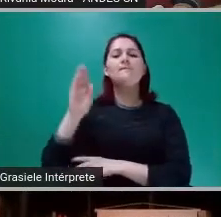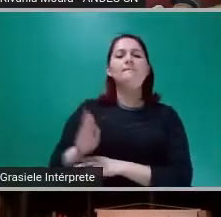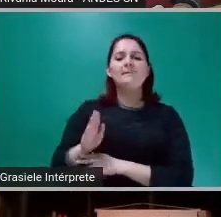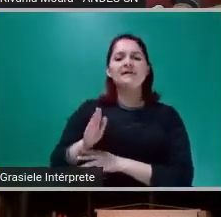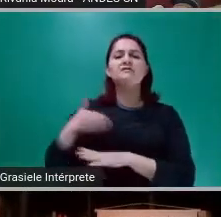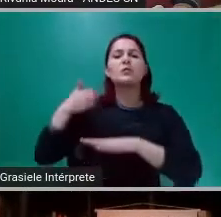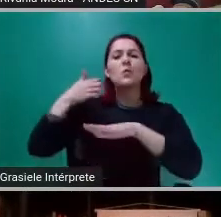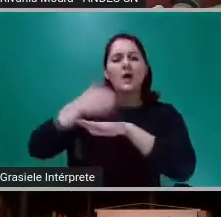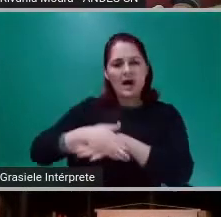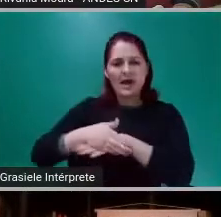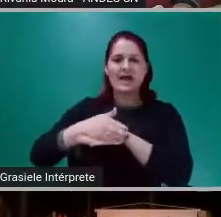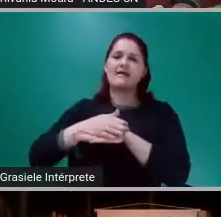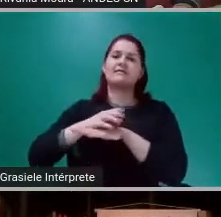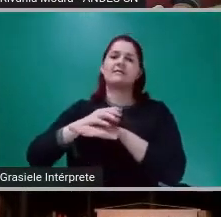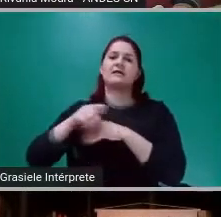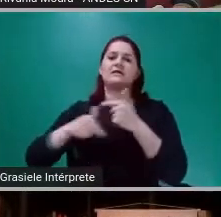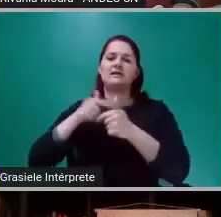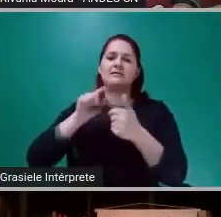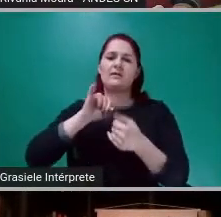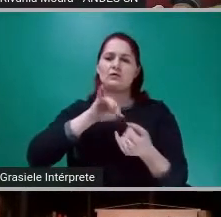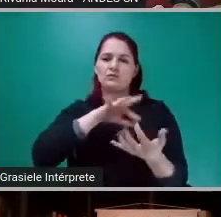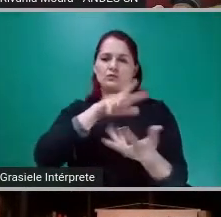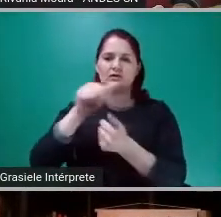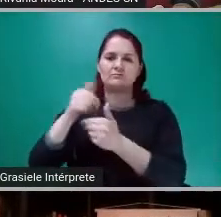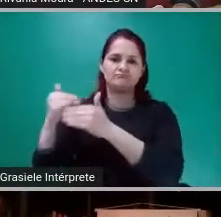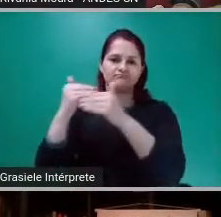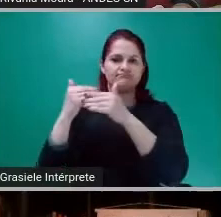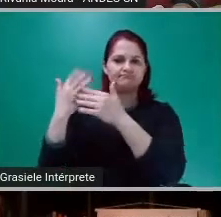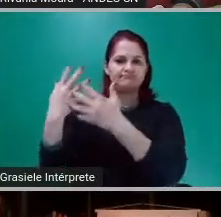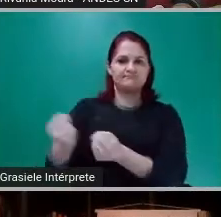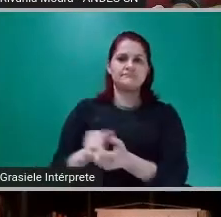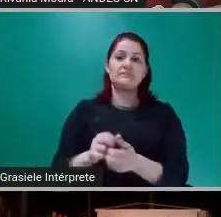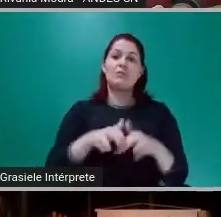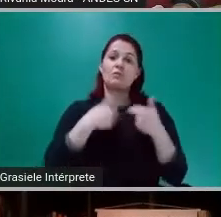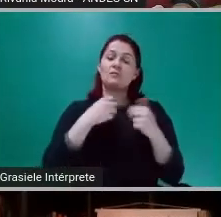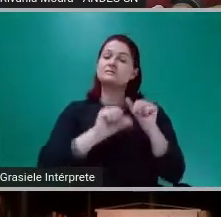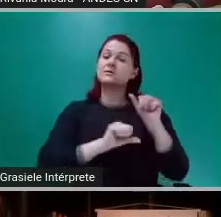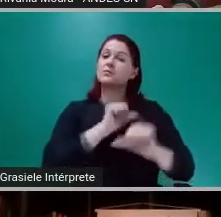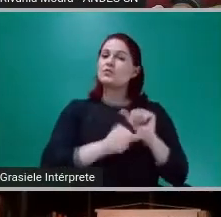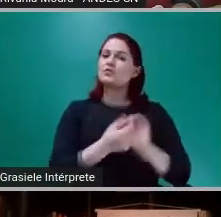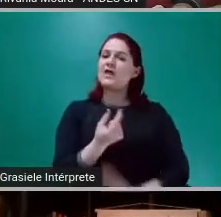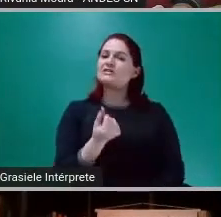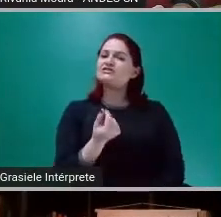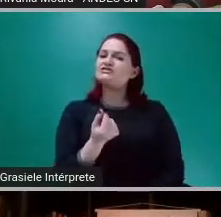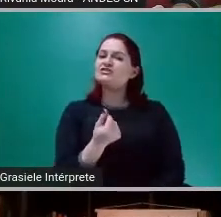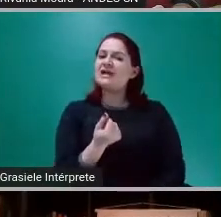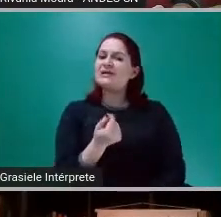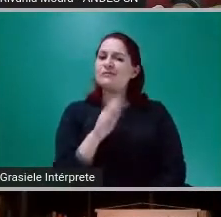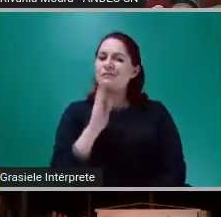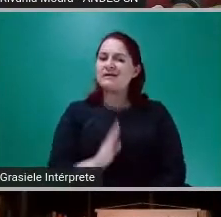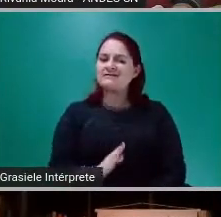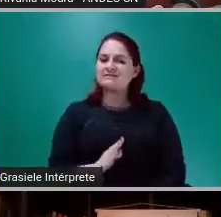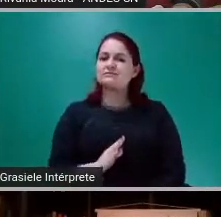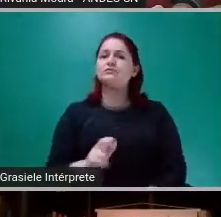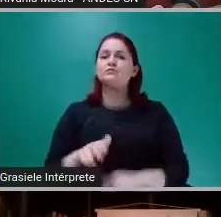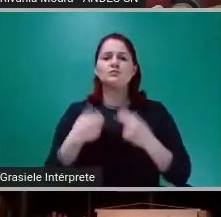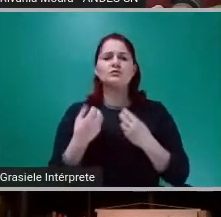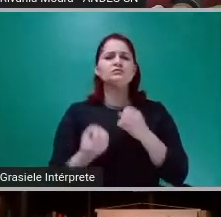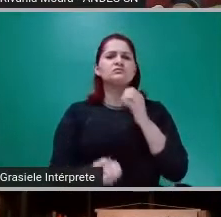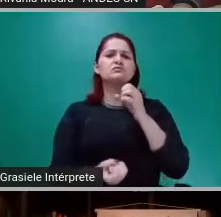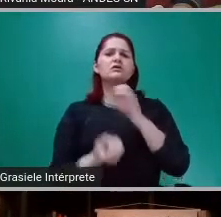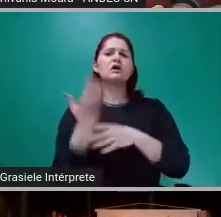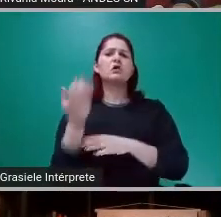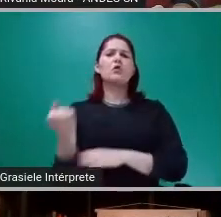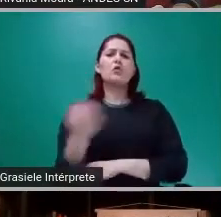precisamos de uma nova moeda. Então, para que serve este padrão monetário? este plano